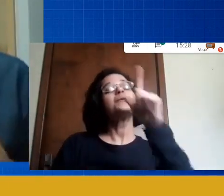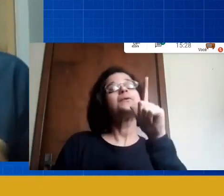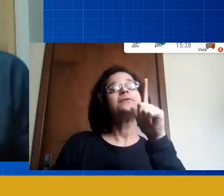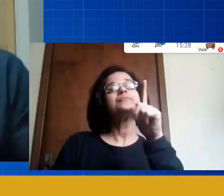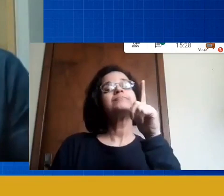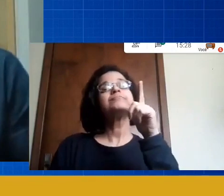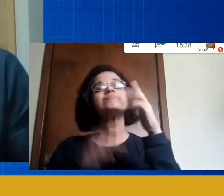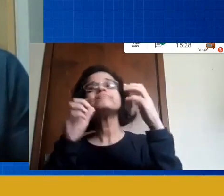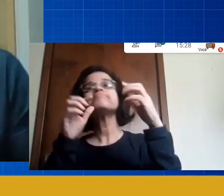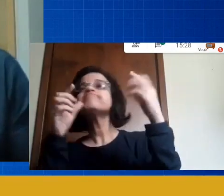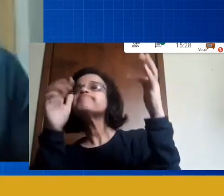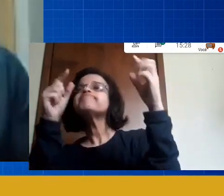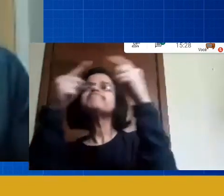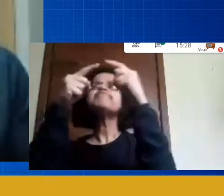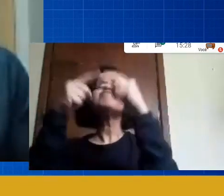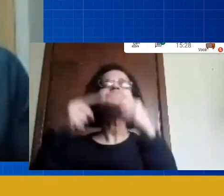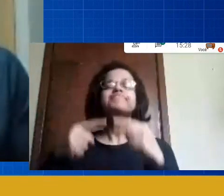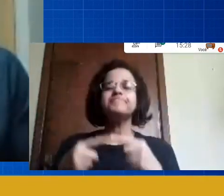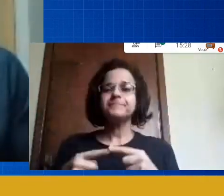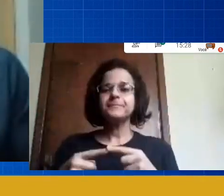falou um pouquinho sobre isso